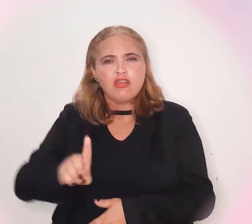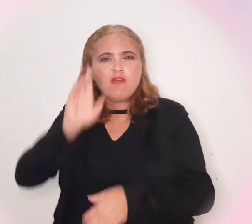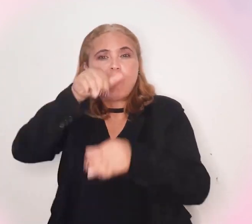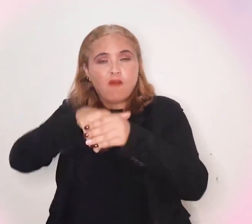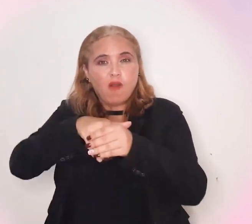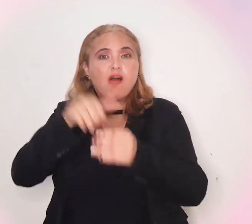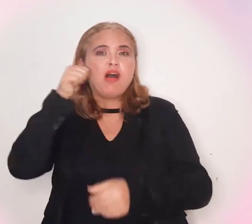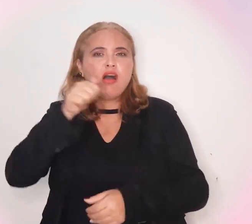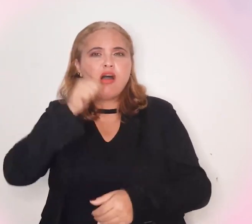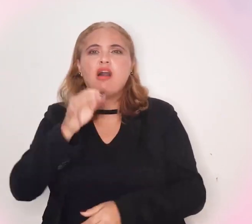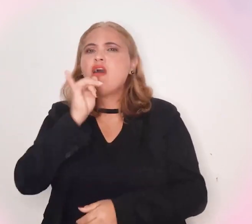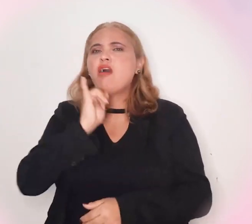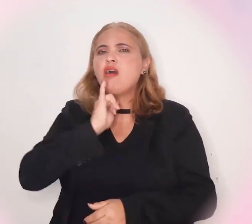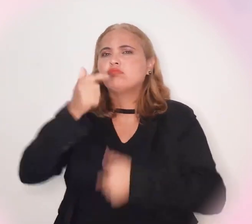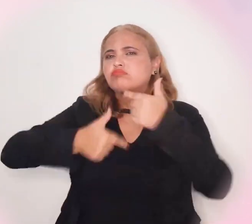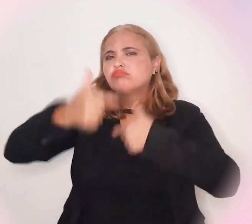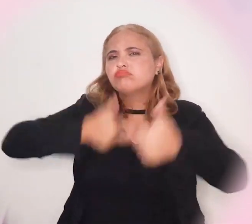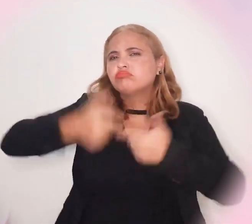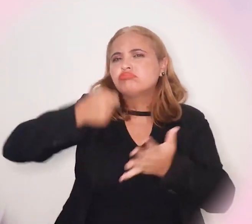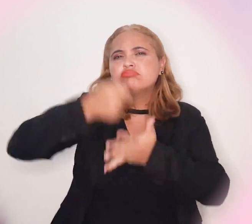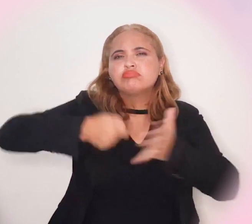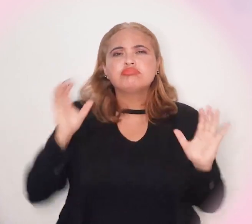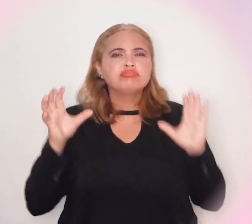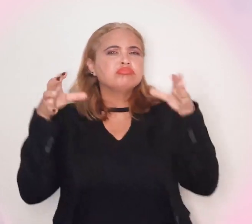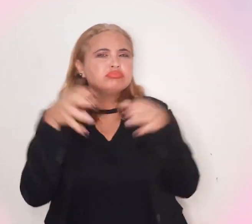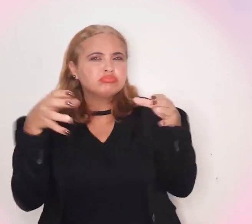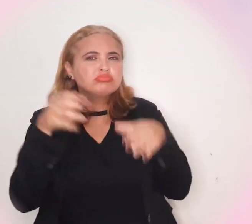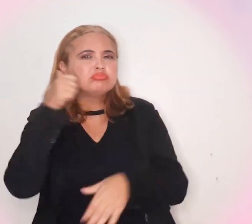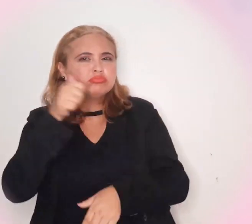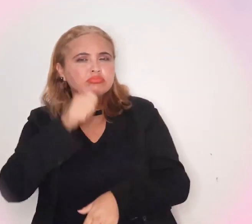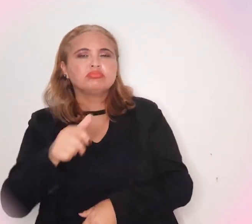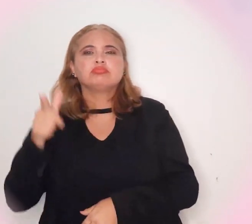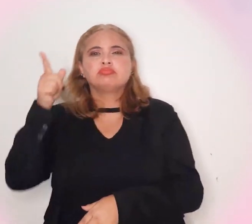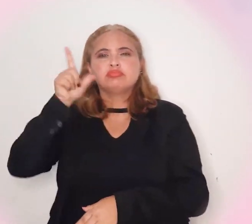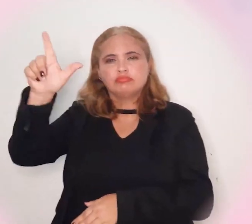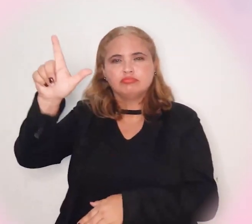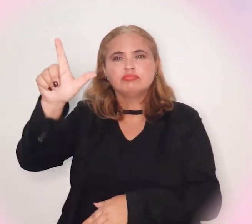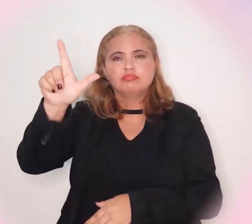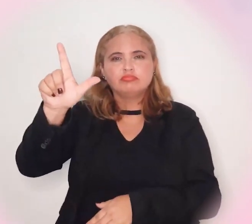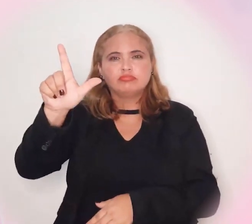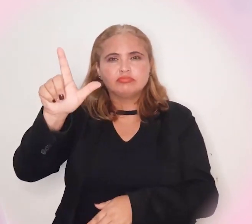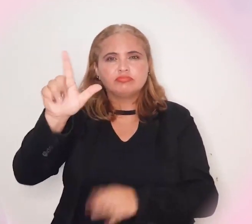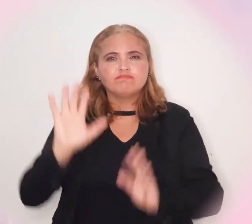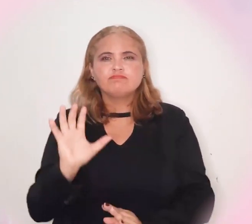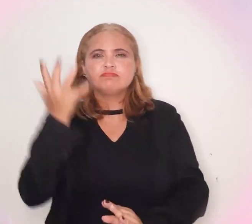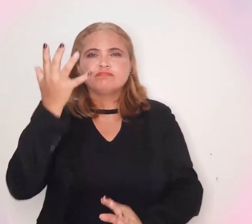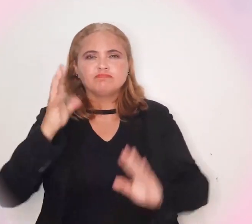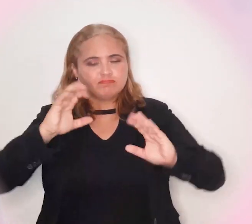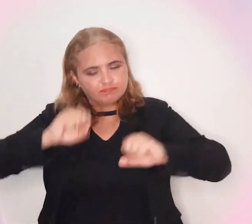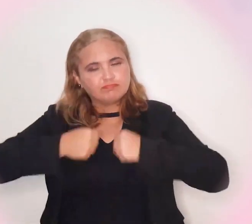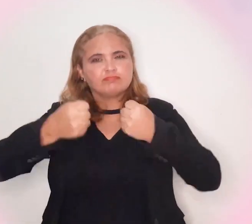feminino é um exemplo dos frutos desse esforço coletivo. Essas conquistas são feitas pela